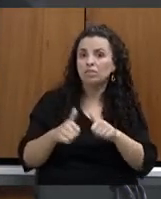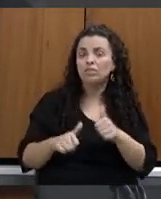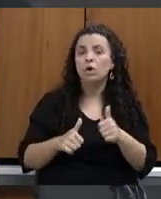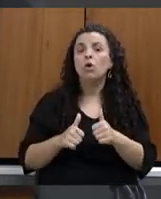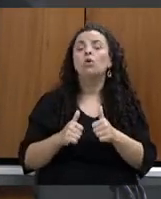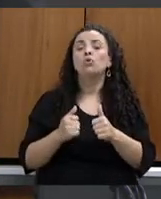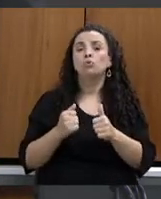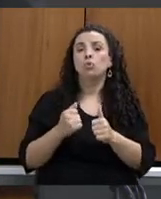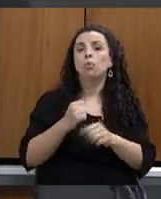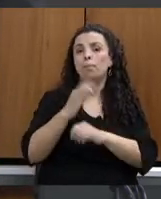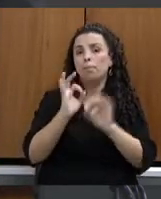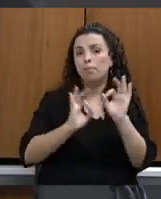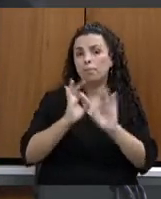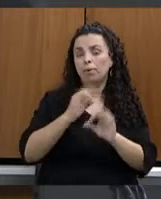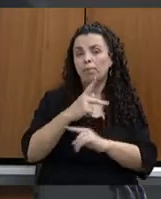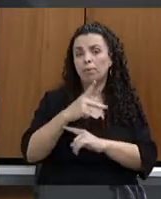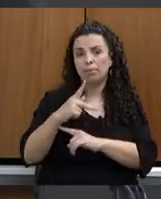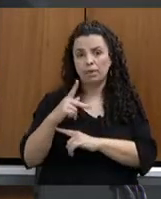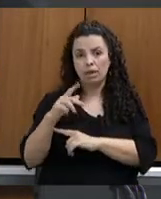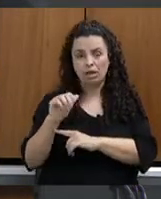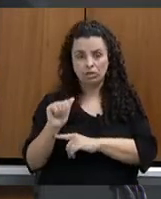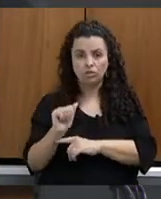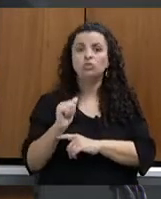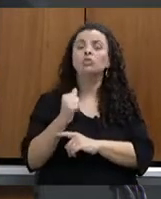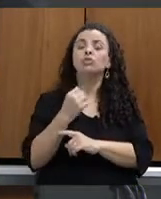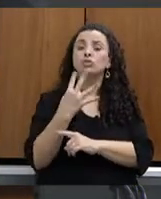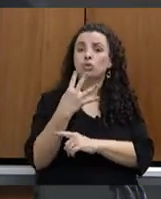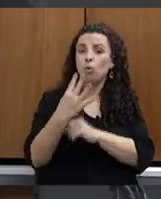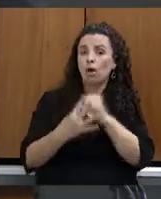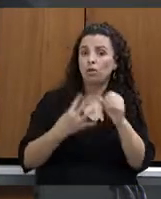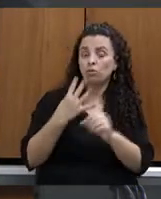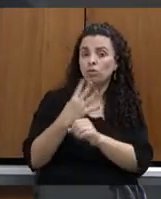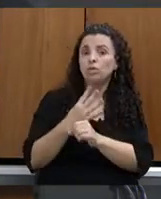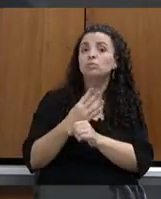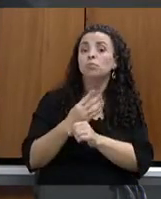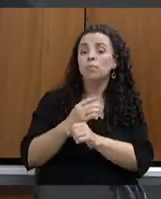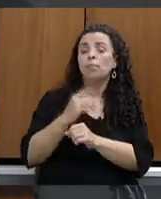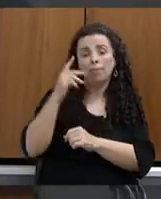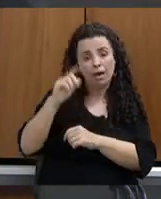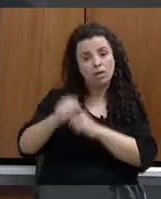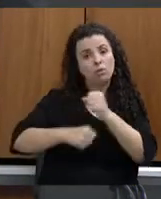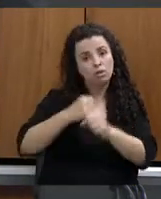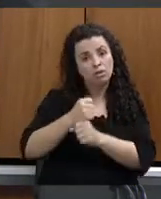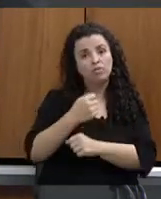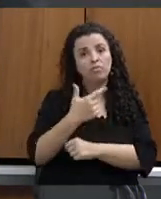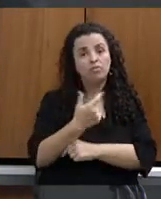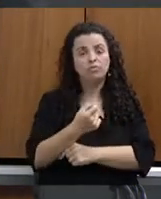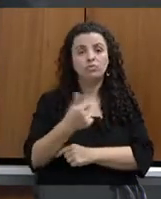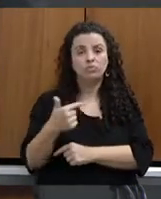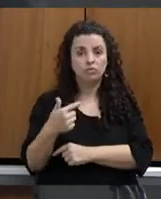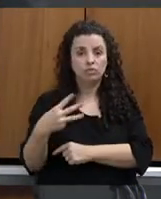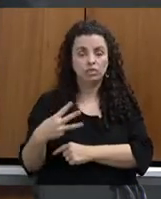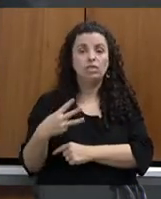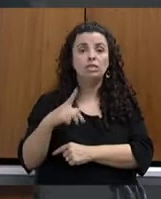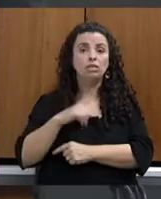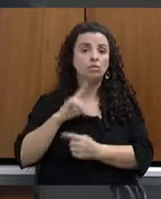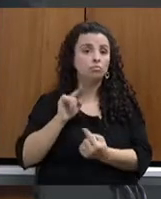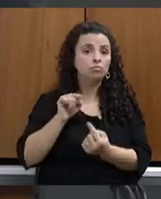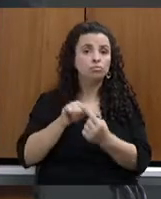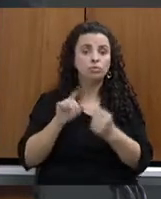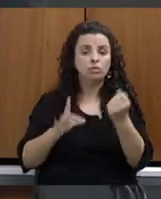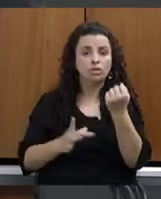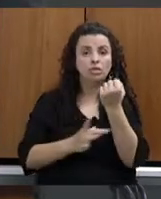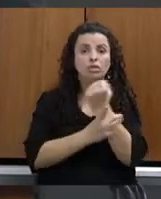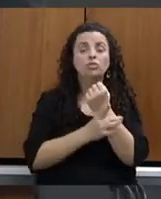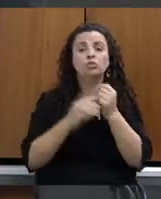-2023 para o exercício 2023, destinadas a assegurar a execução dos projetos e atividades